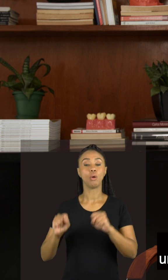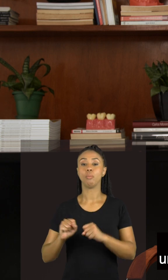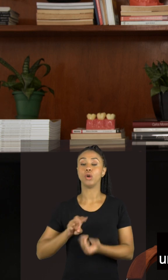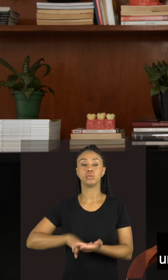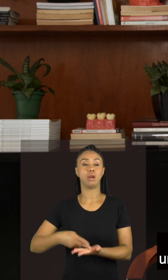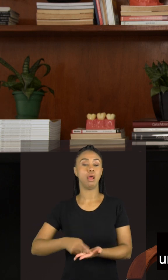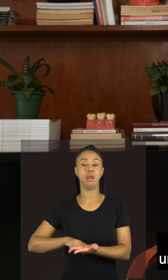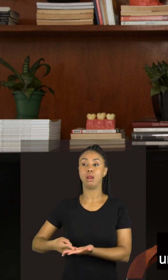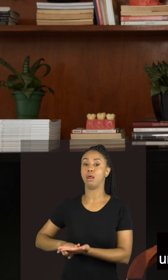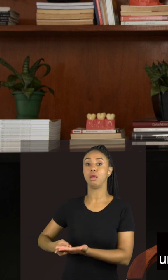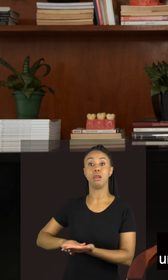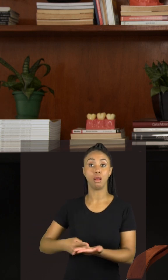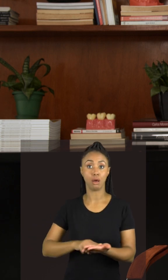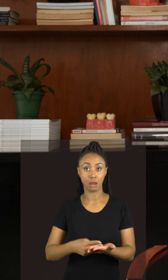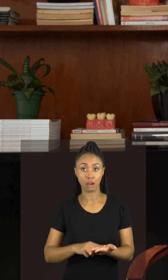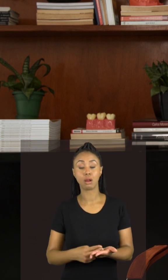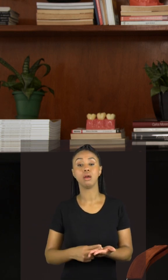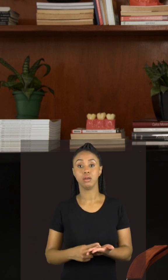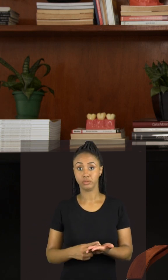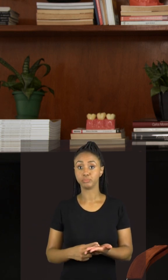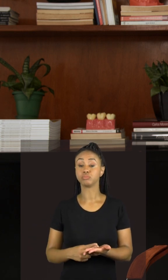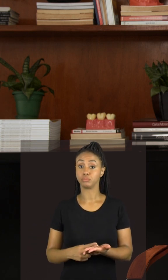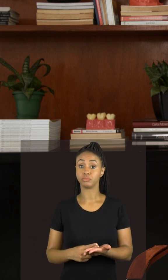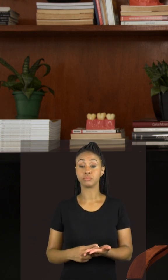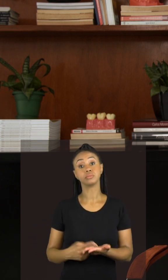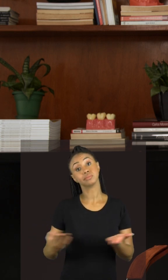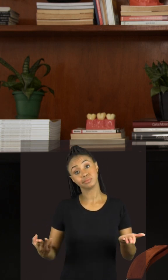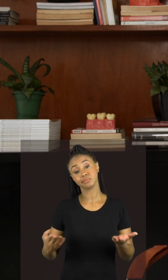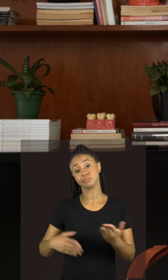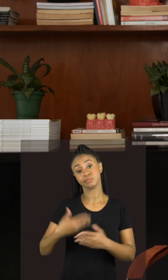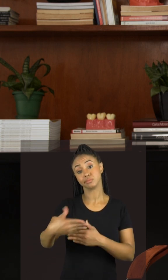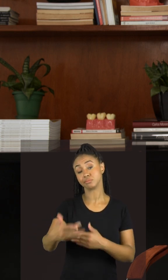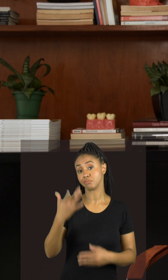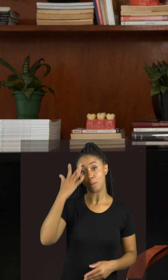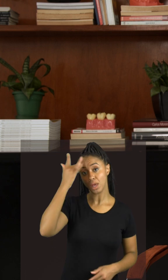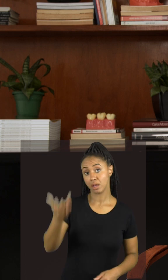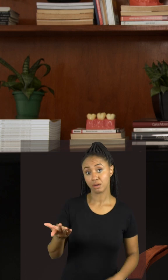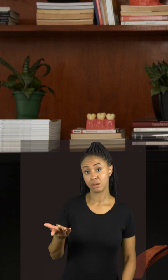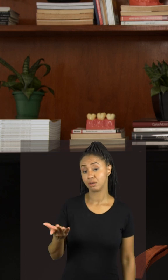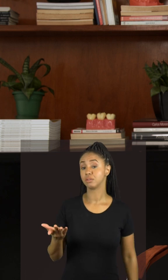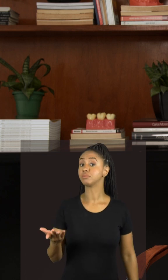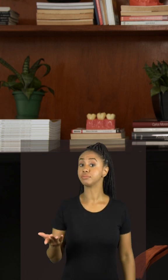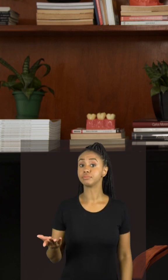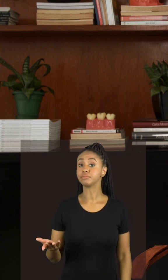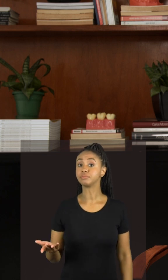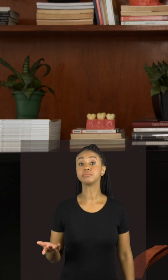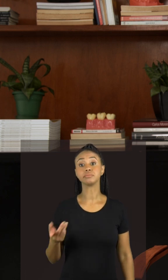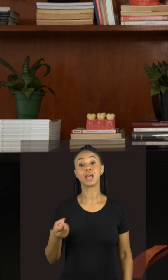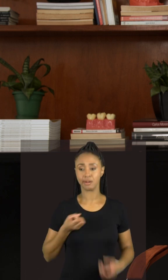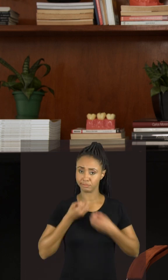agitado durante a noite e, consequentemente, no dia seguinte, a pessoa vai